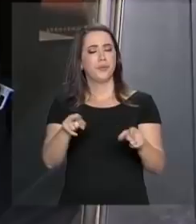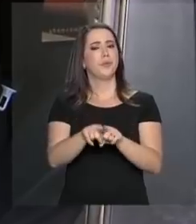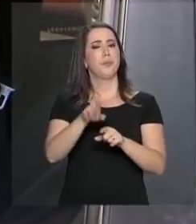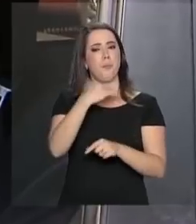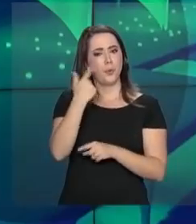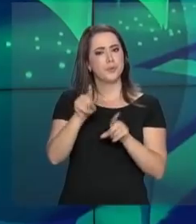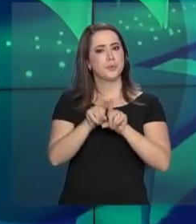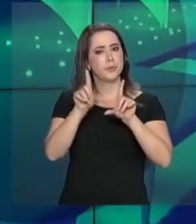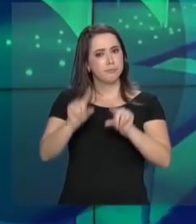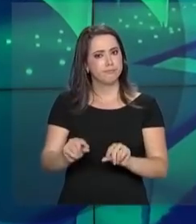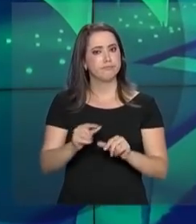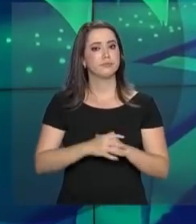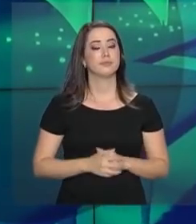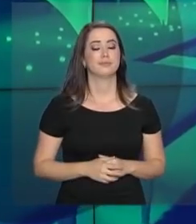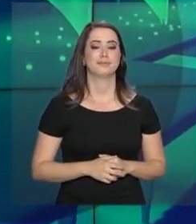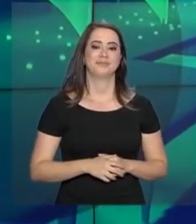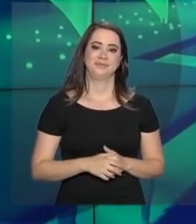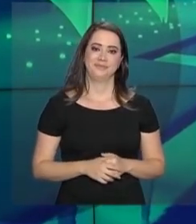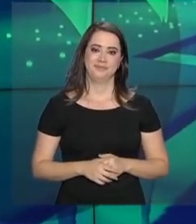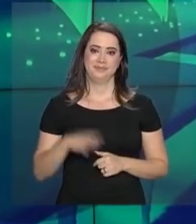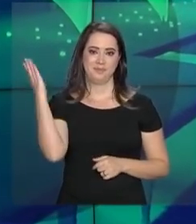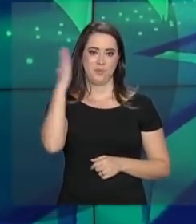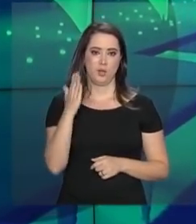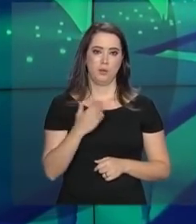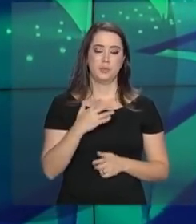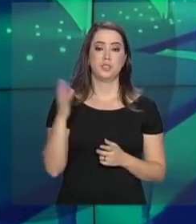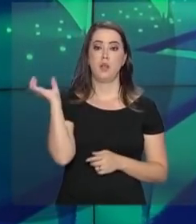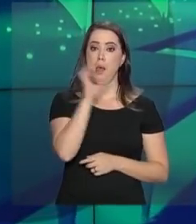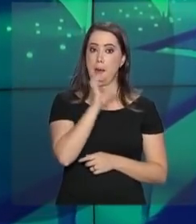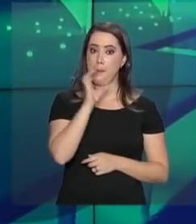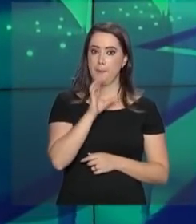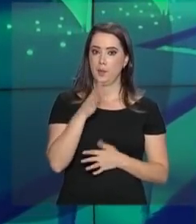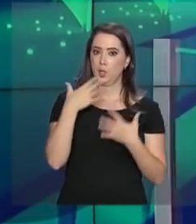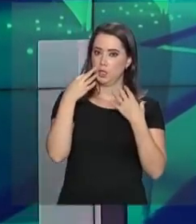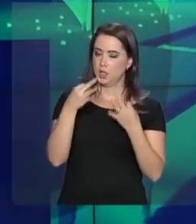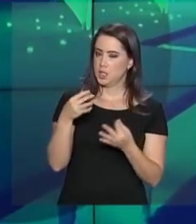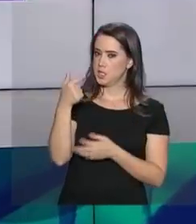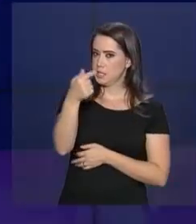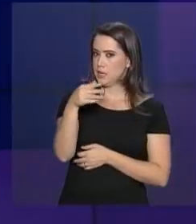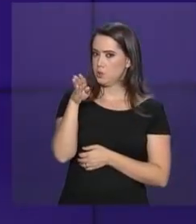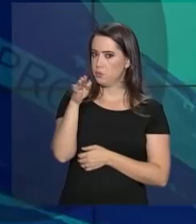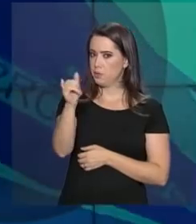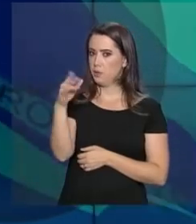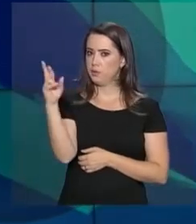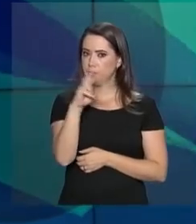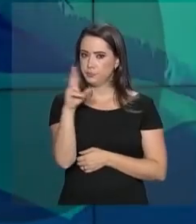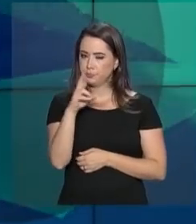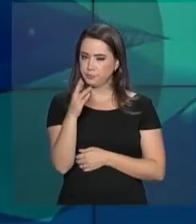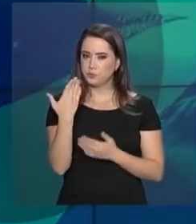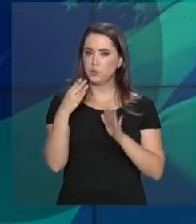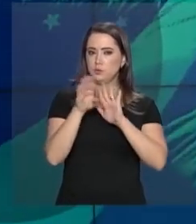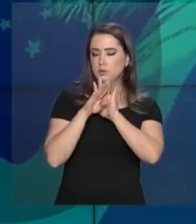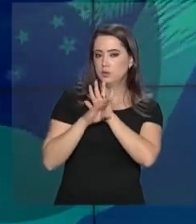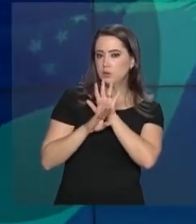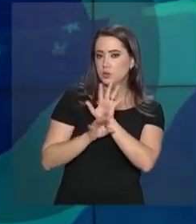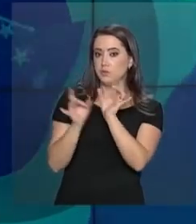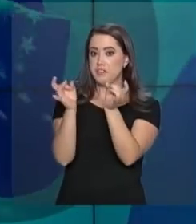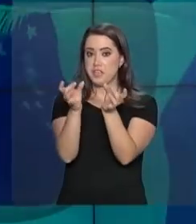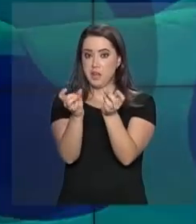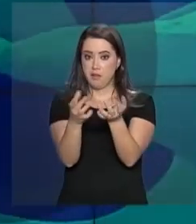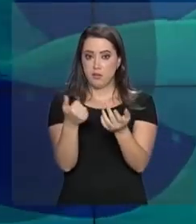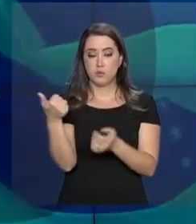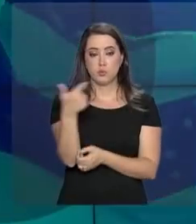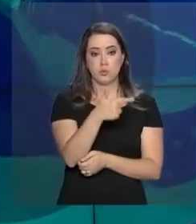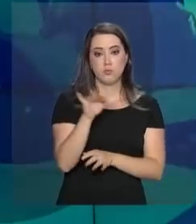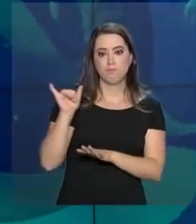mortes. O Brasil deve rapidamente atrair cerca de 7 bilhões de reais por meio de projetos de